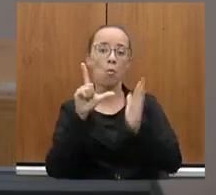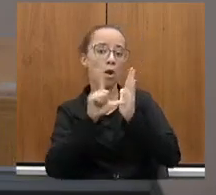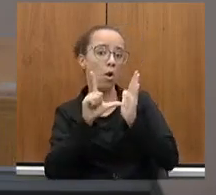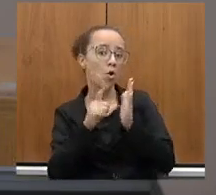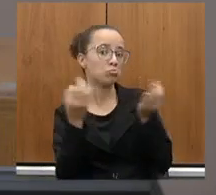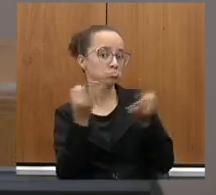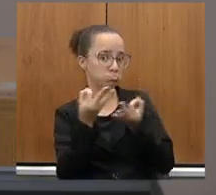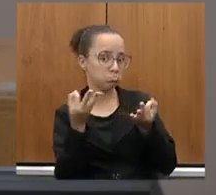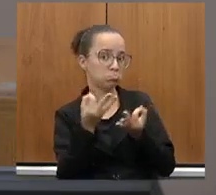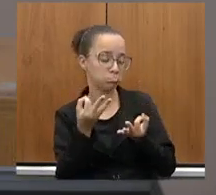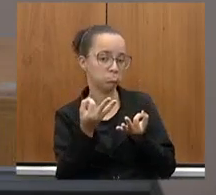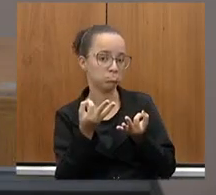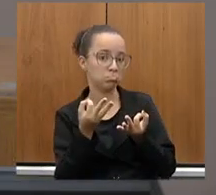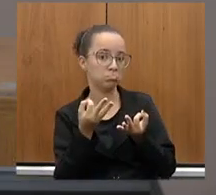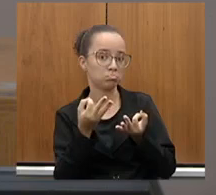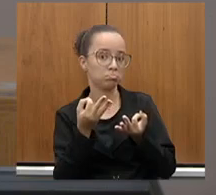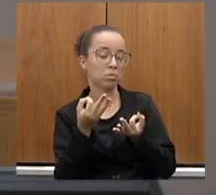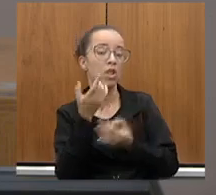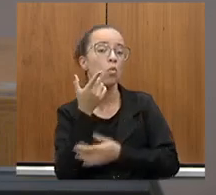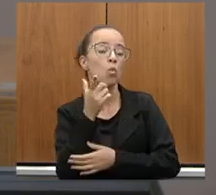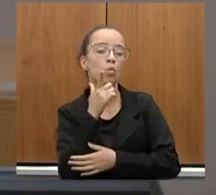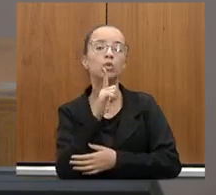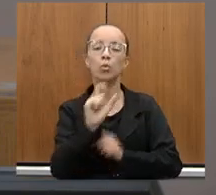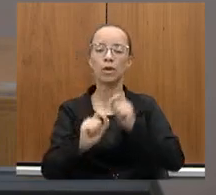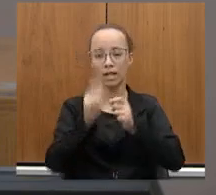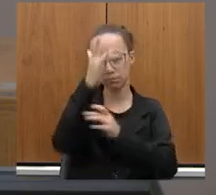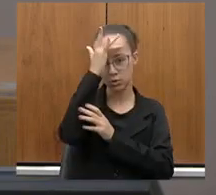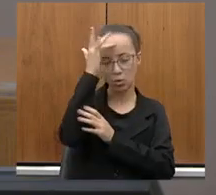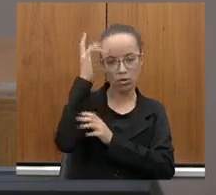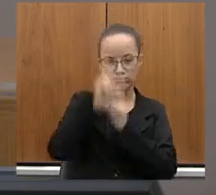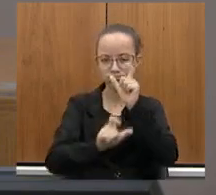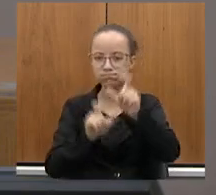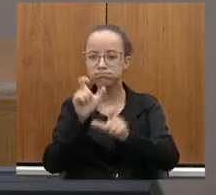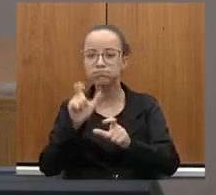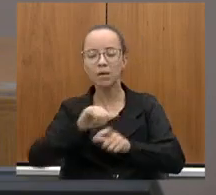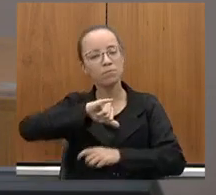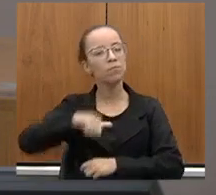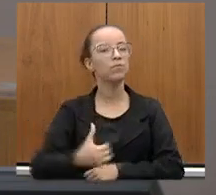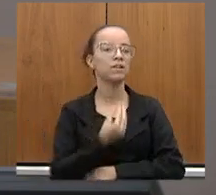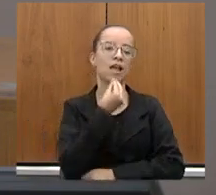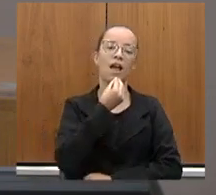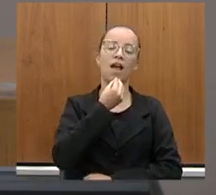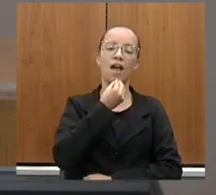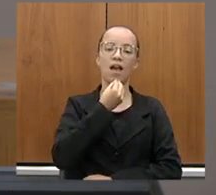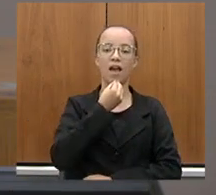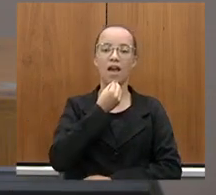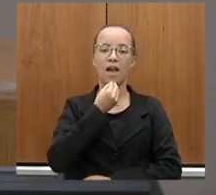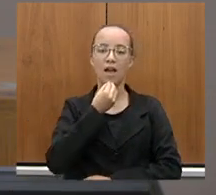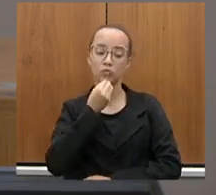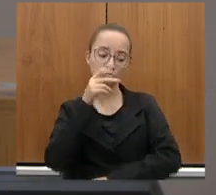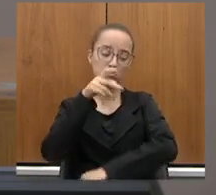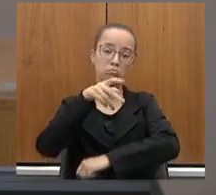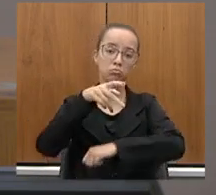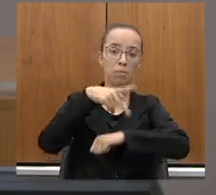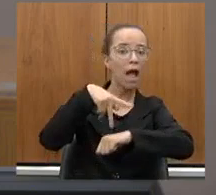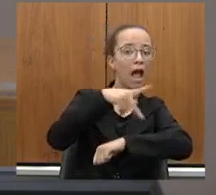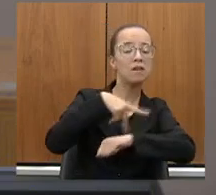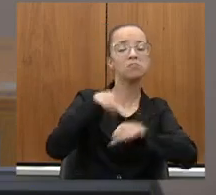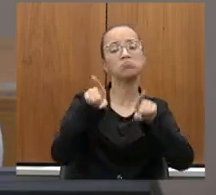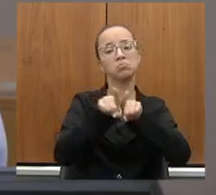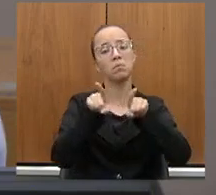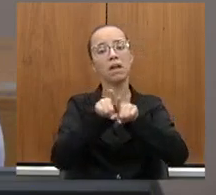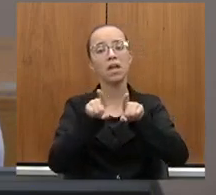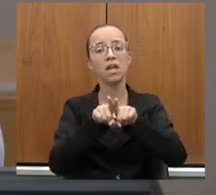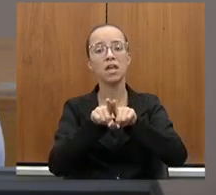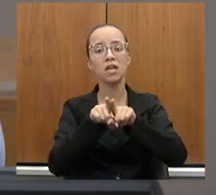bacana, e isso permite que as pessoas possam usufruir do parque e, ao mesmo tempo, ter uma